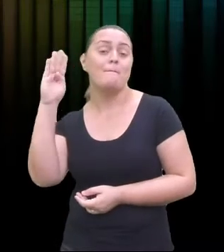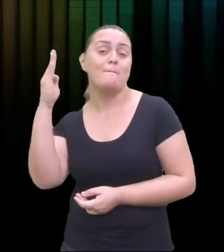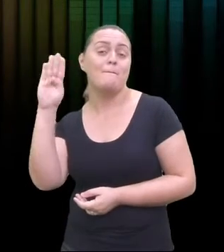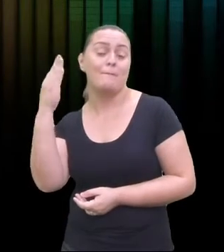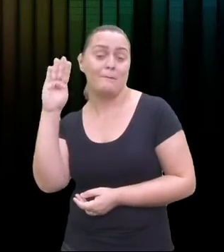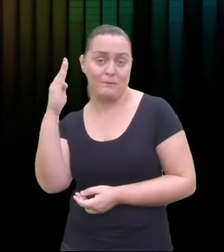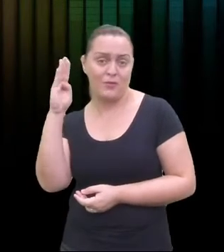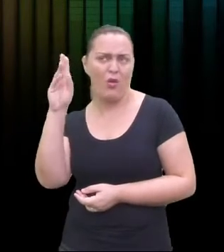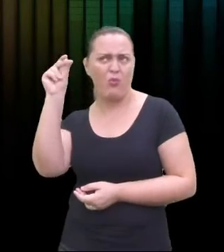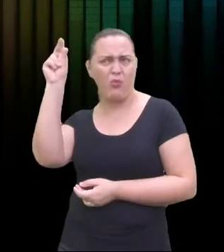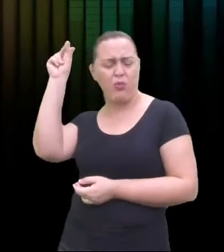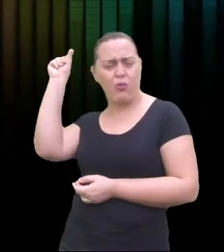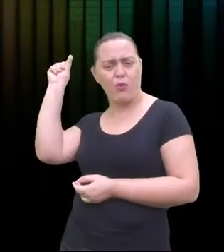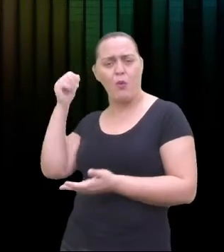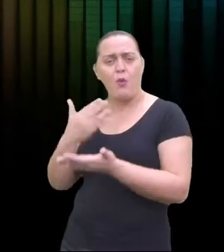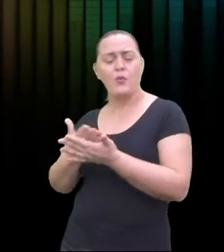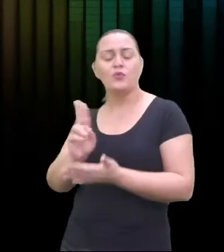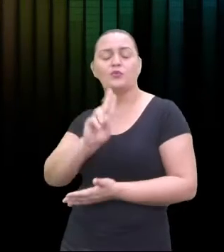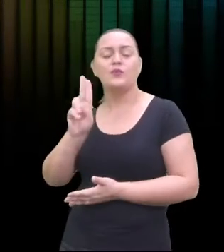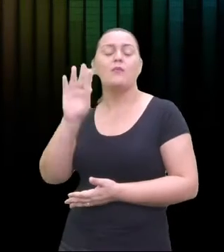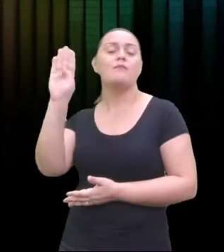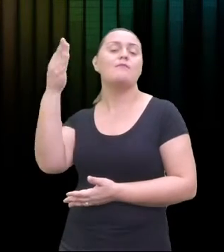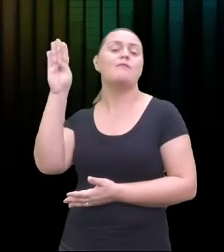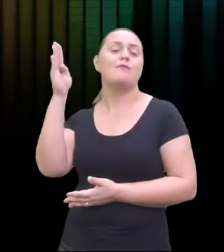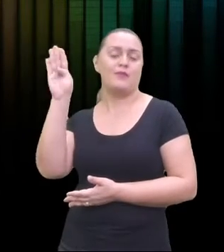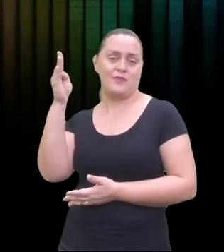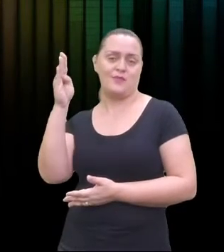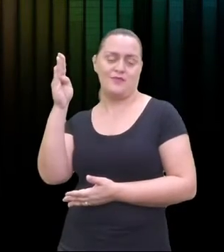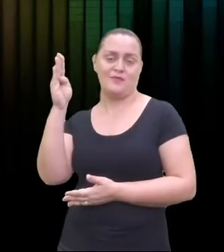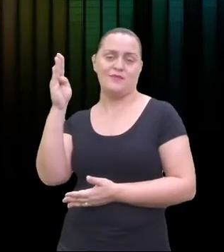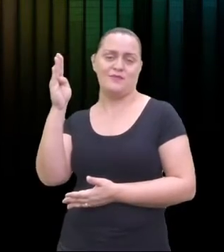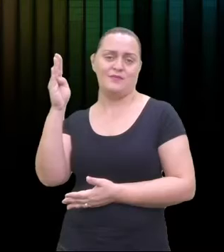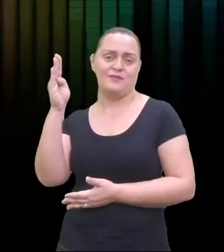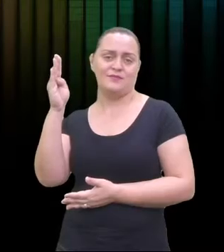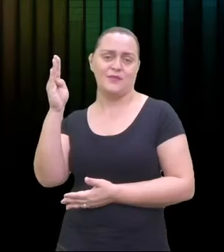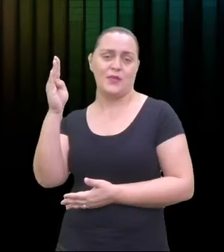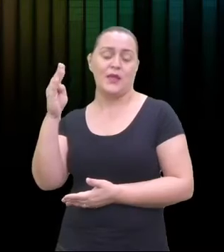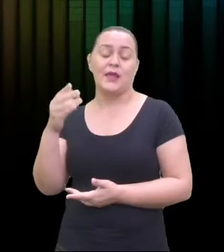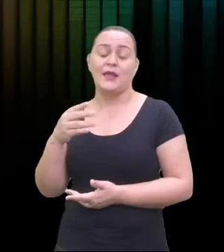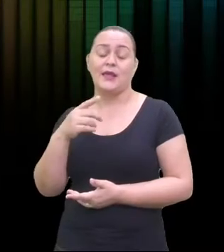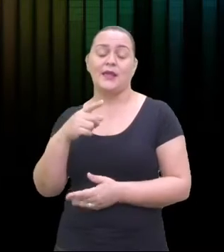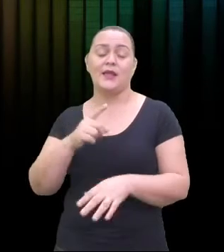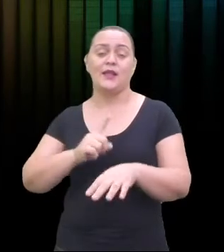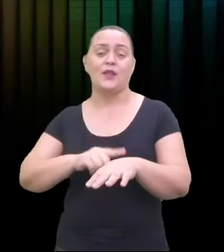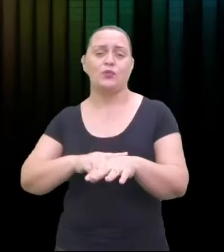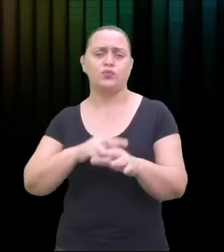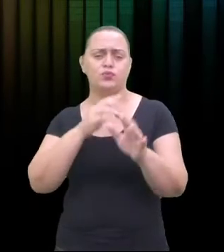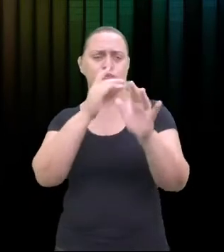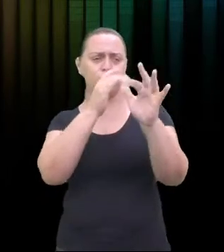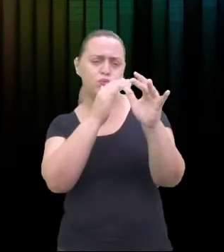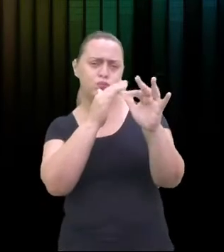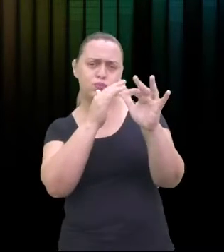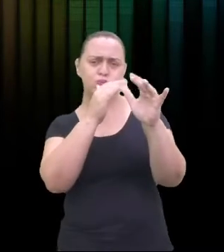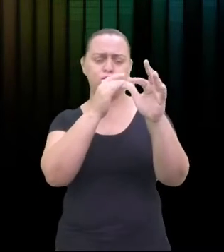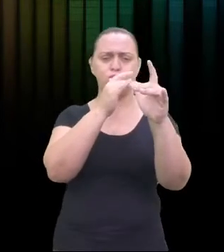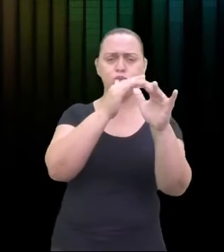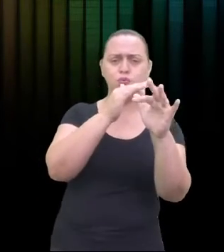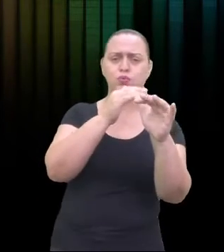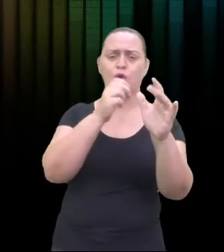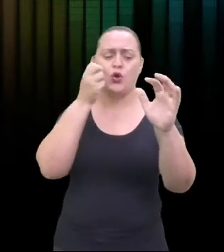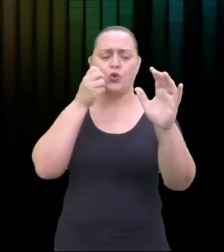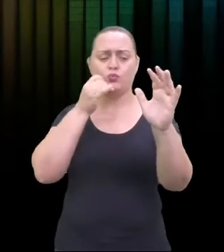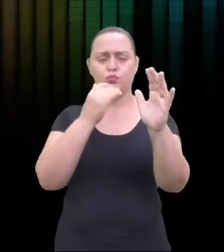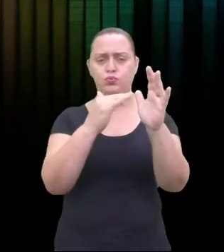Por quê? Há diferença de sonoridade quando ele é feito da madeira, ou do plástico, ou do aço.